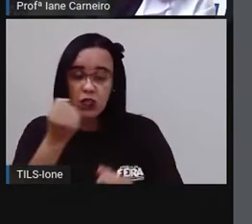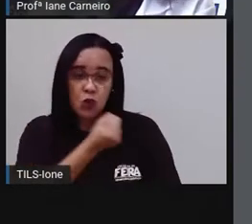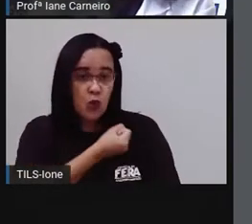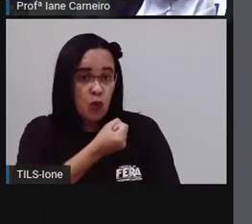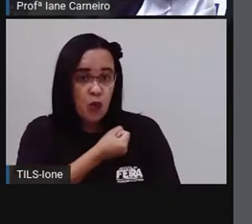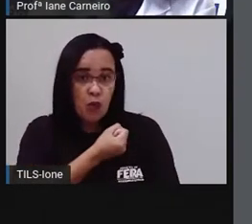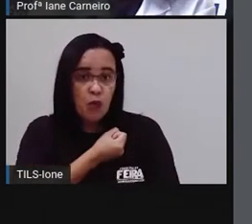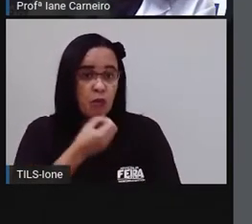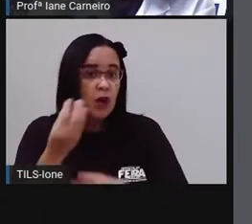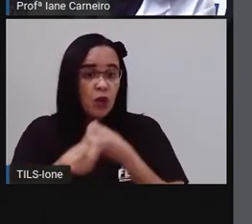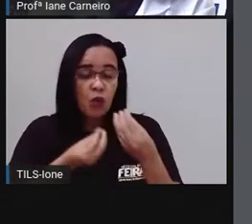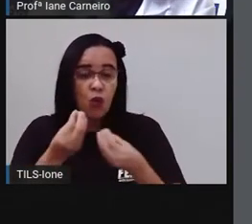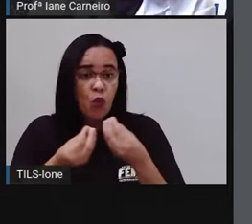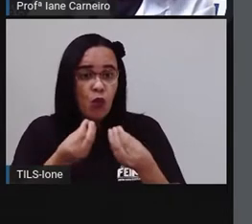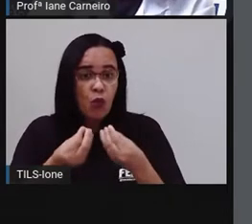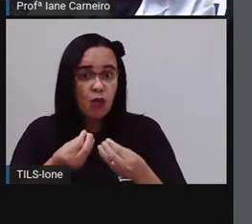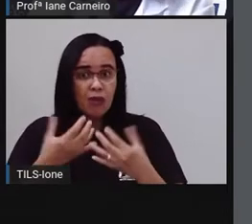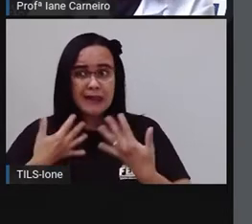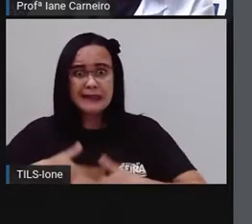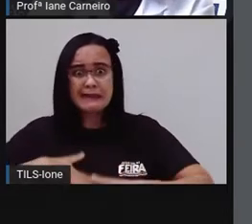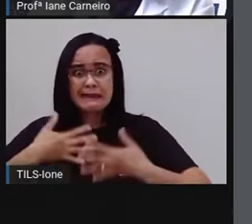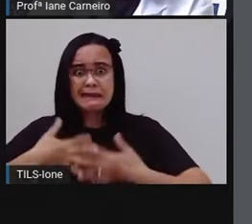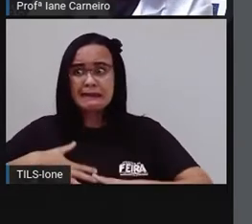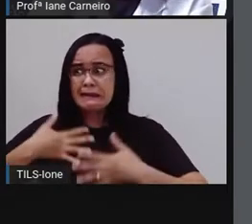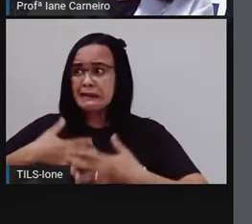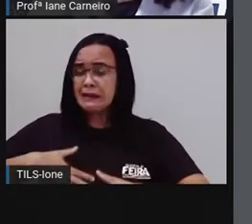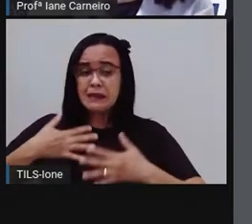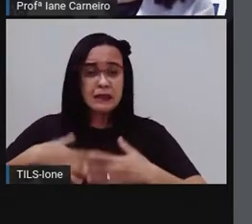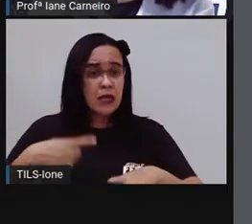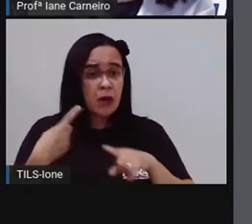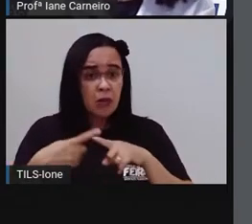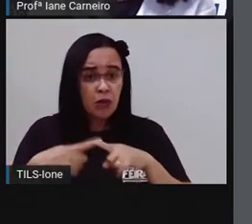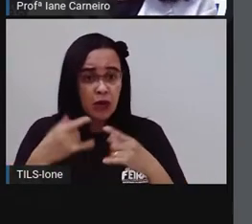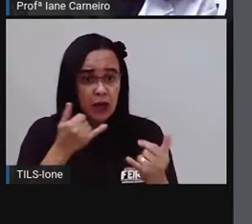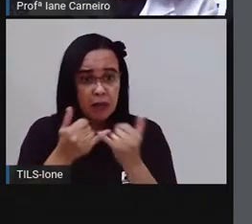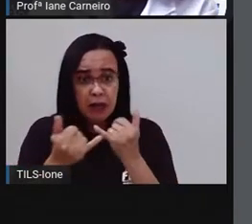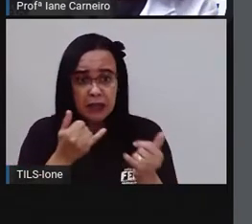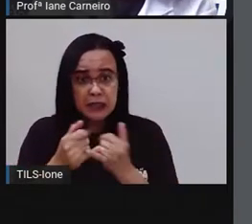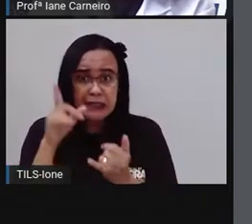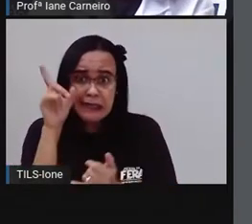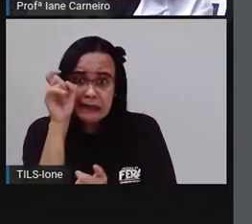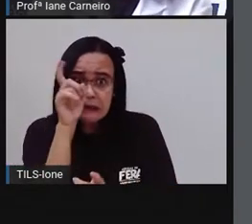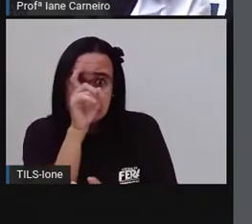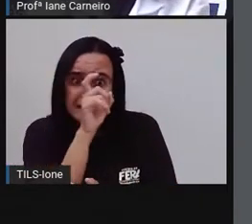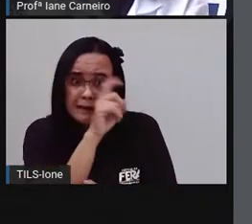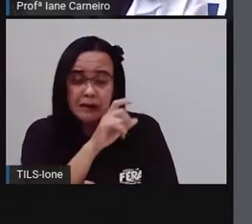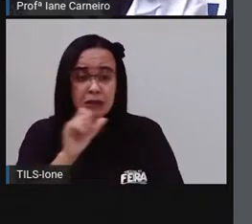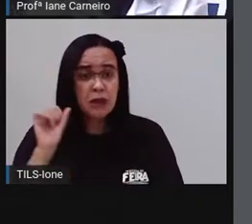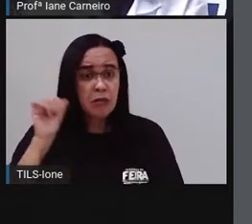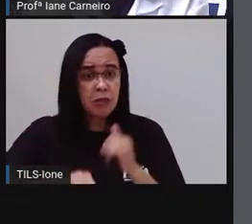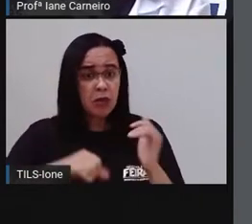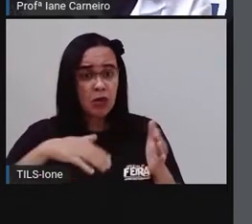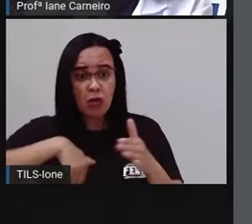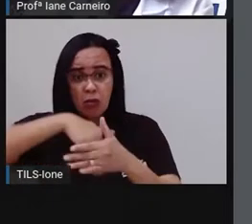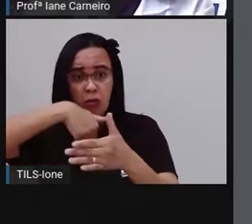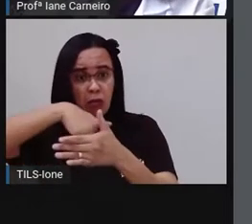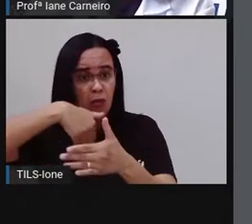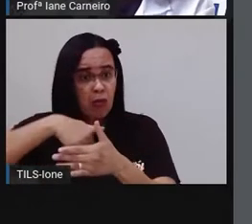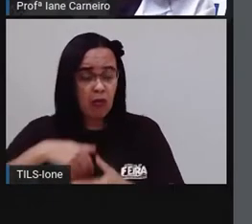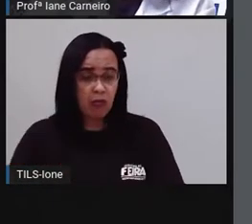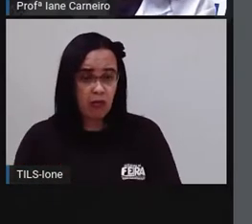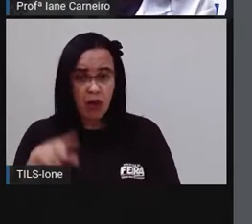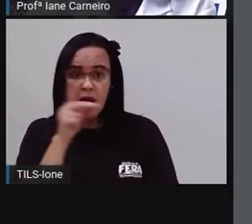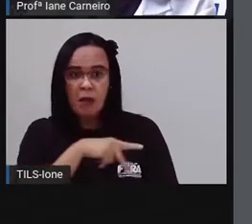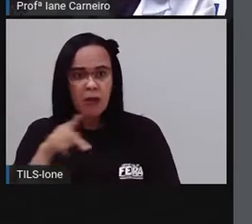aquilo tudo parecia mais difícil que jogar bola. Cada vez que a professora dizia, hoje